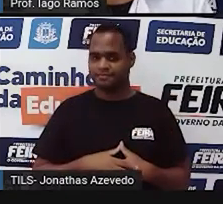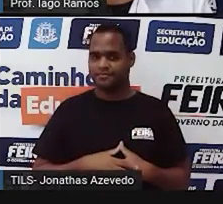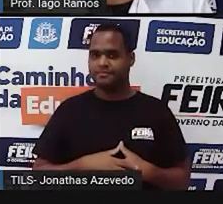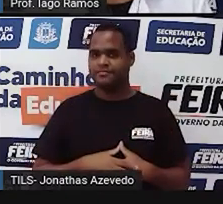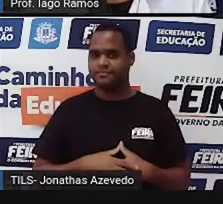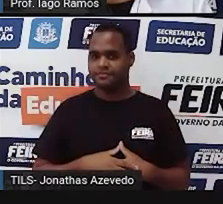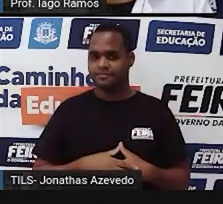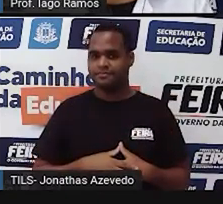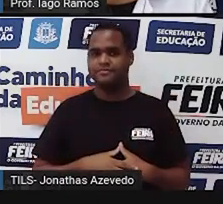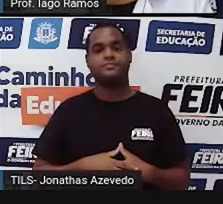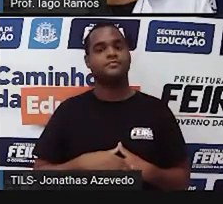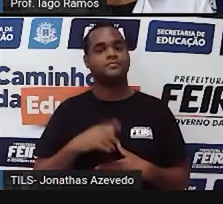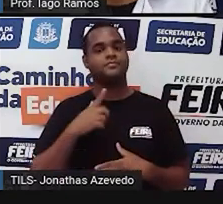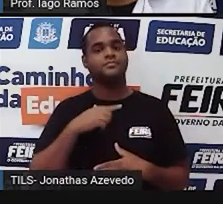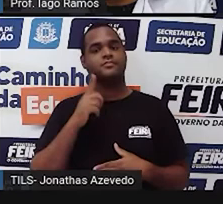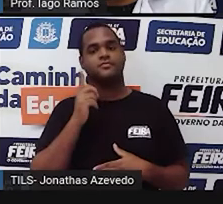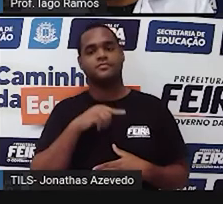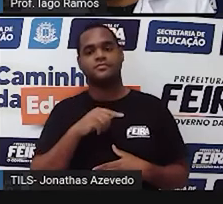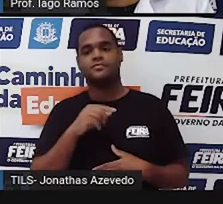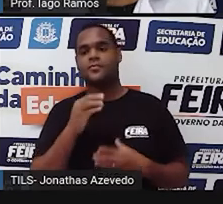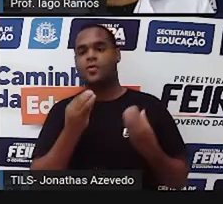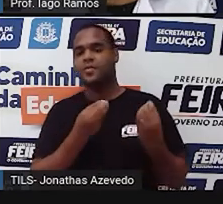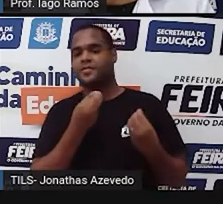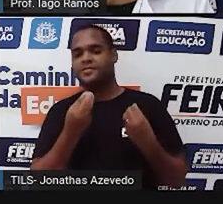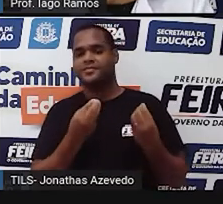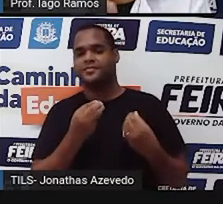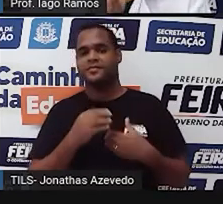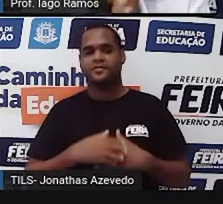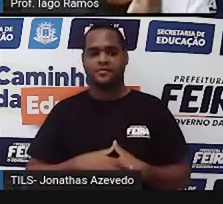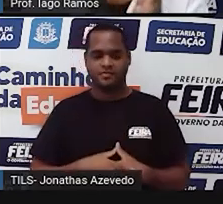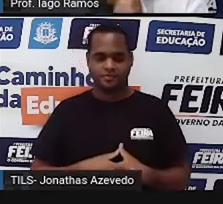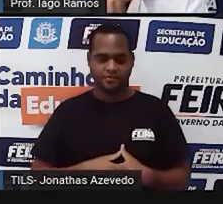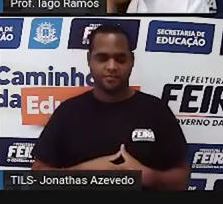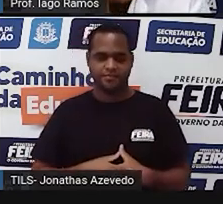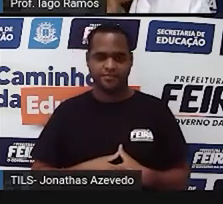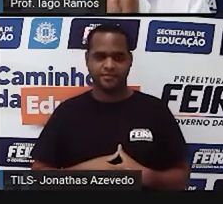dessas caixinhas? E agora?